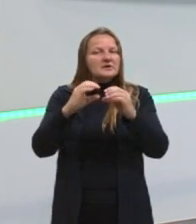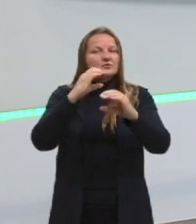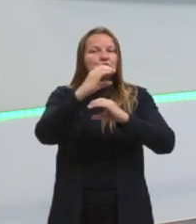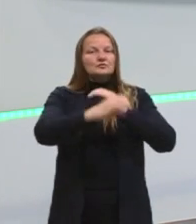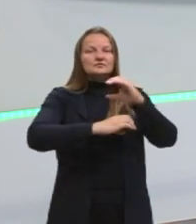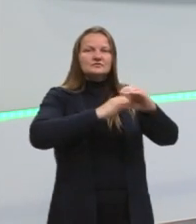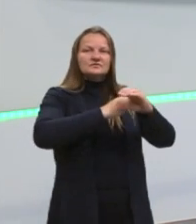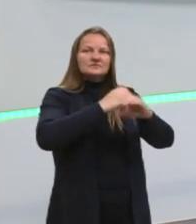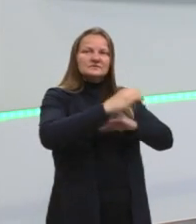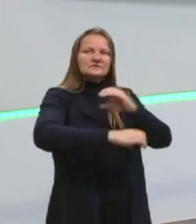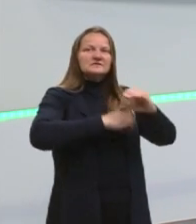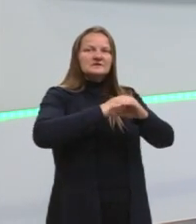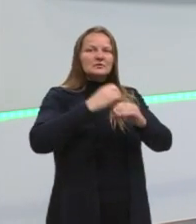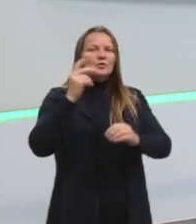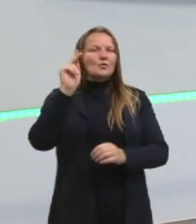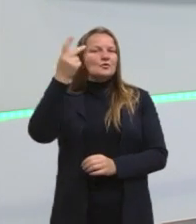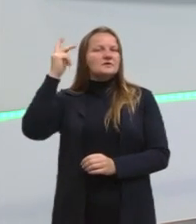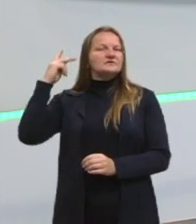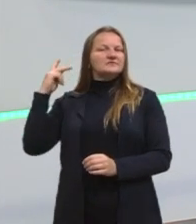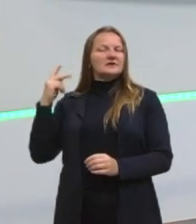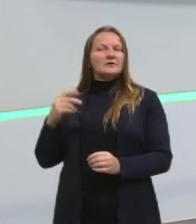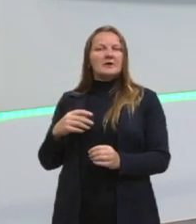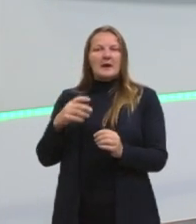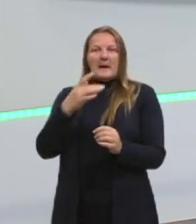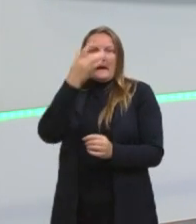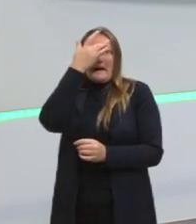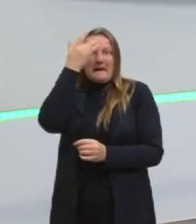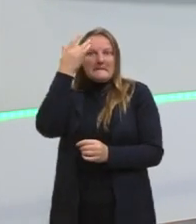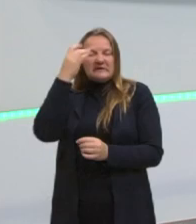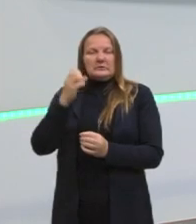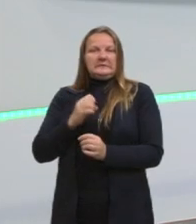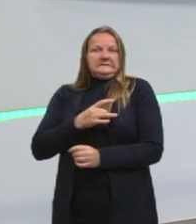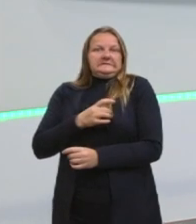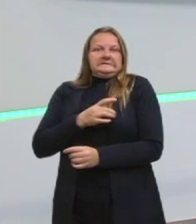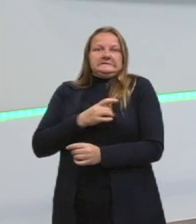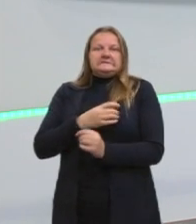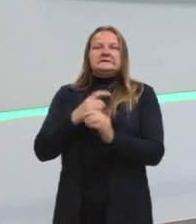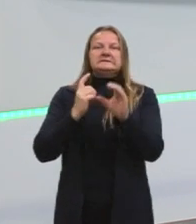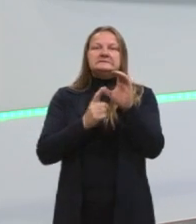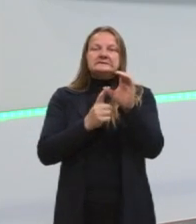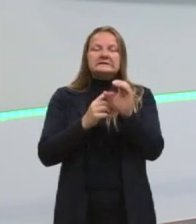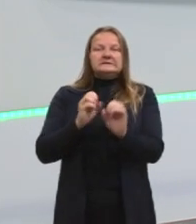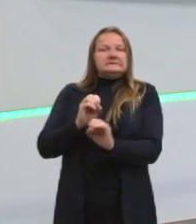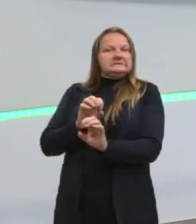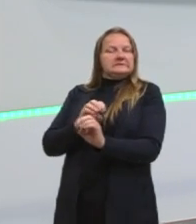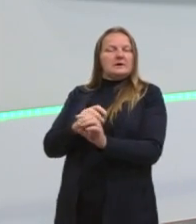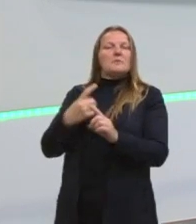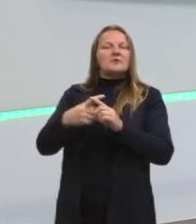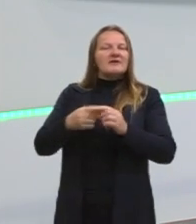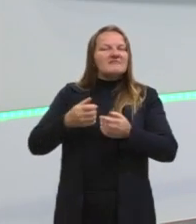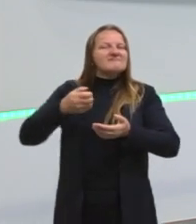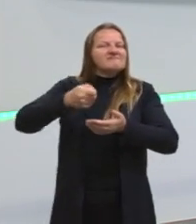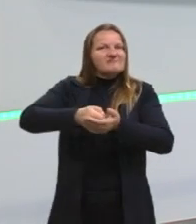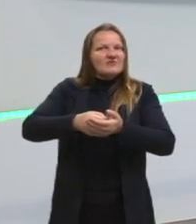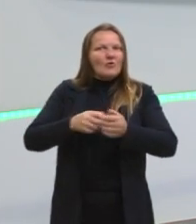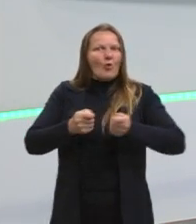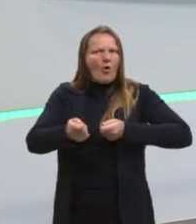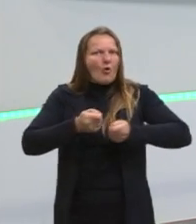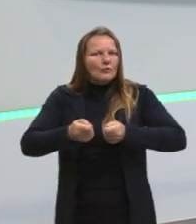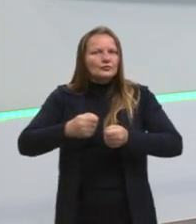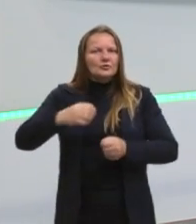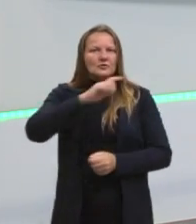tradição de se usar esse medo do anticomunismo para se instaurar ditaduras, para ter governos